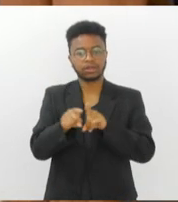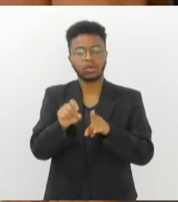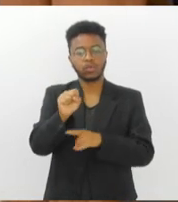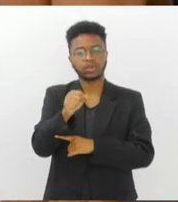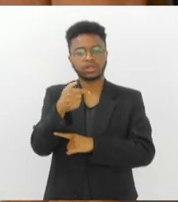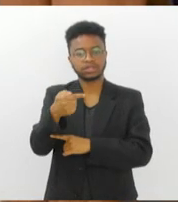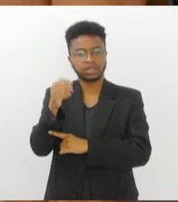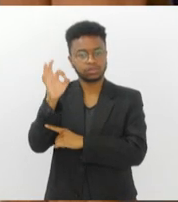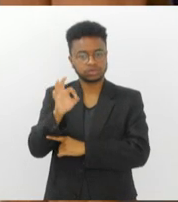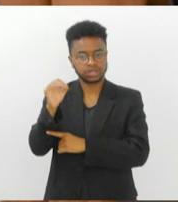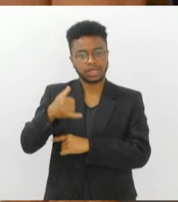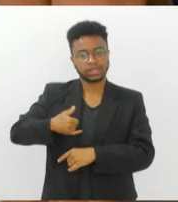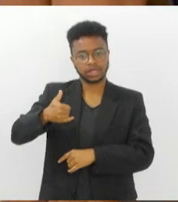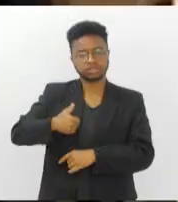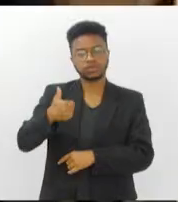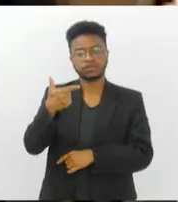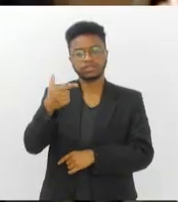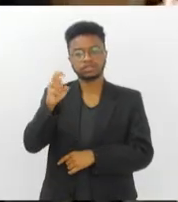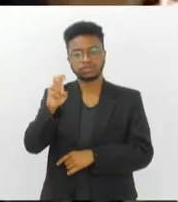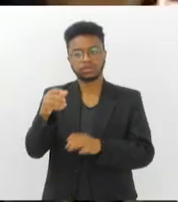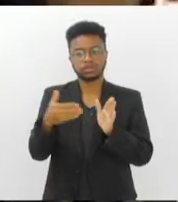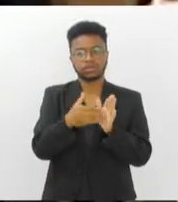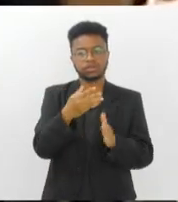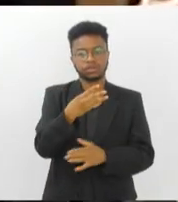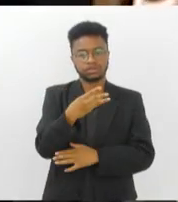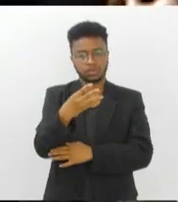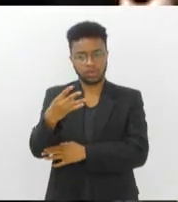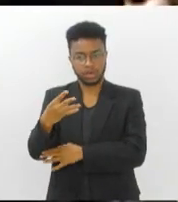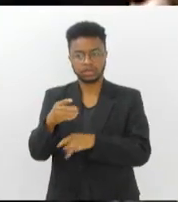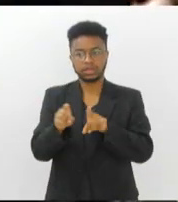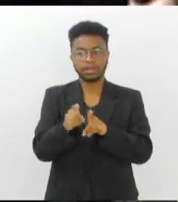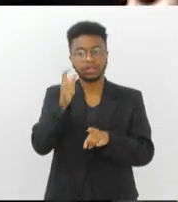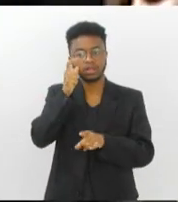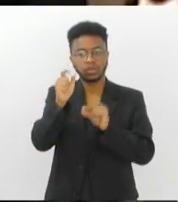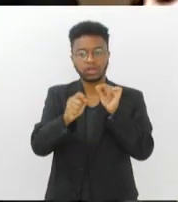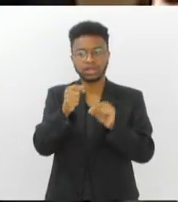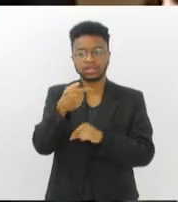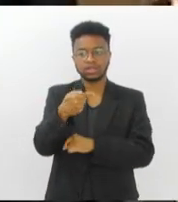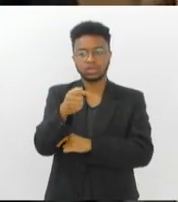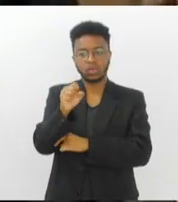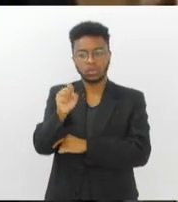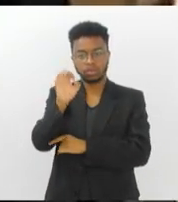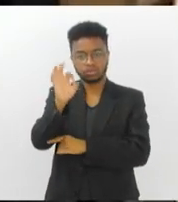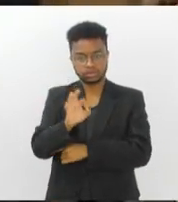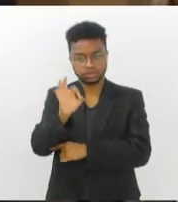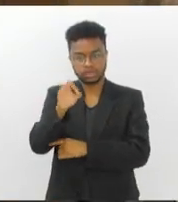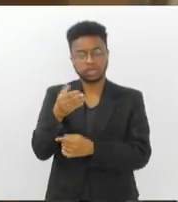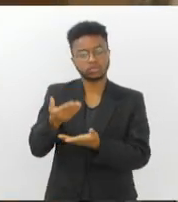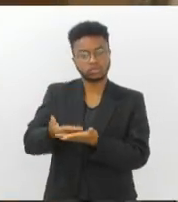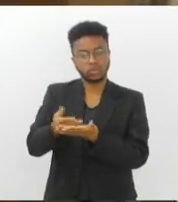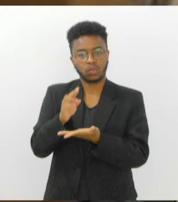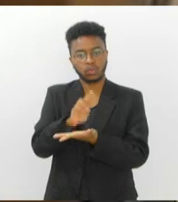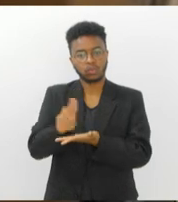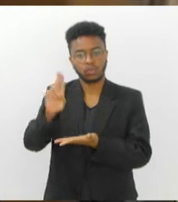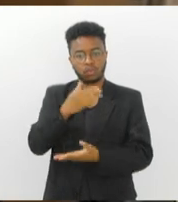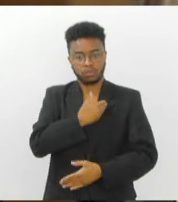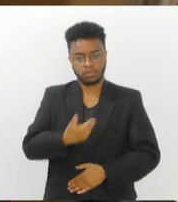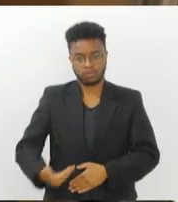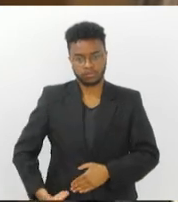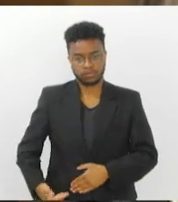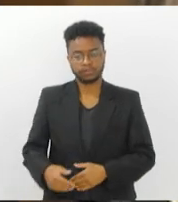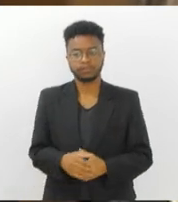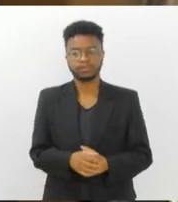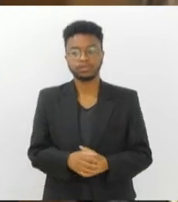de 25 a 34 anos. Outro dado interessante é que 78% deles estudaram em universidades públicas.